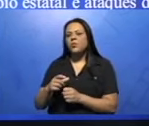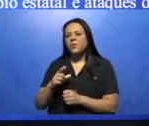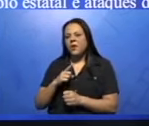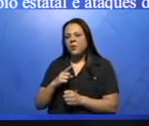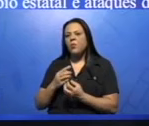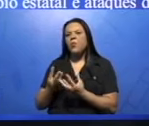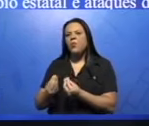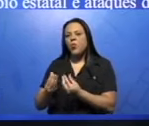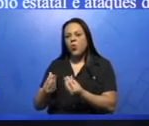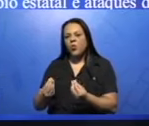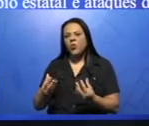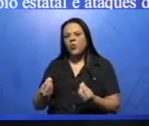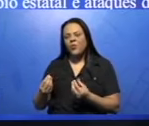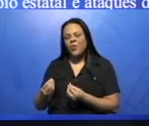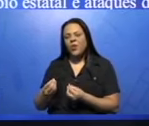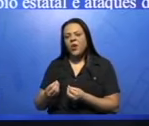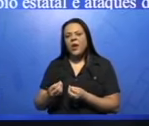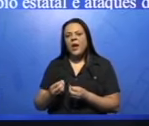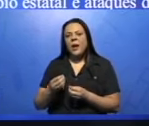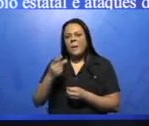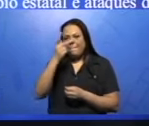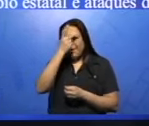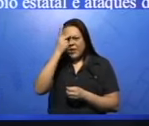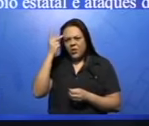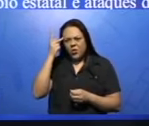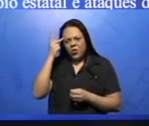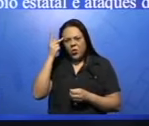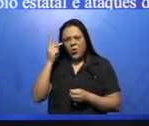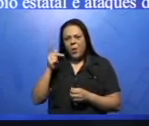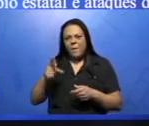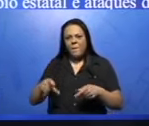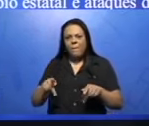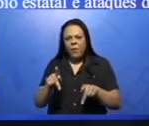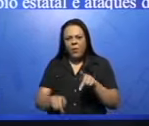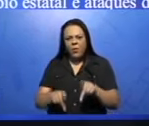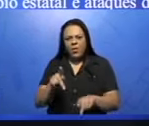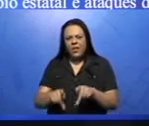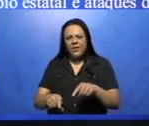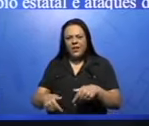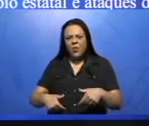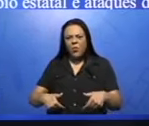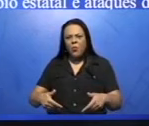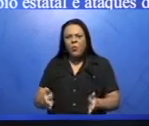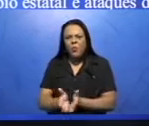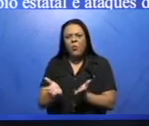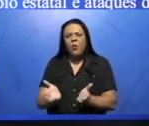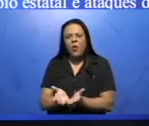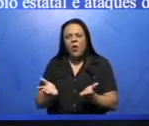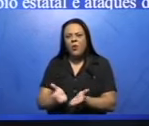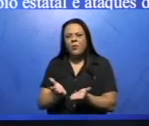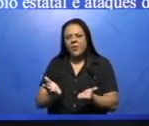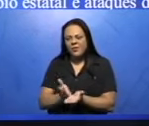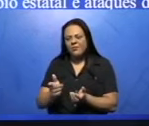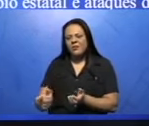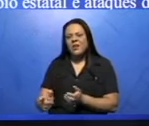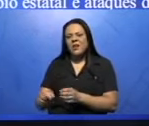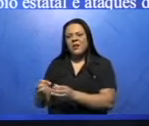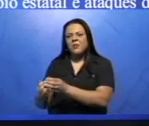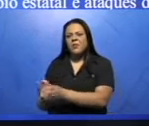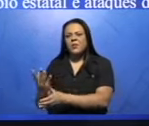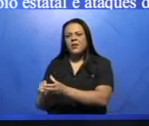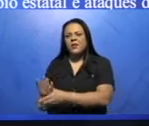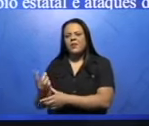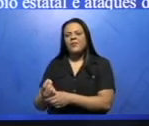ela é voltada para a população mais pobre, que utiliza dela para a sobrevivência, ela é mais diversificada, ou seja, há uma